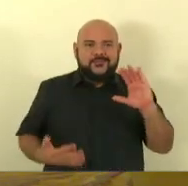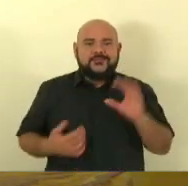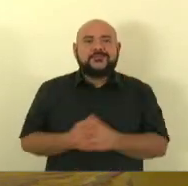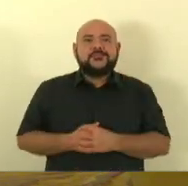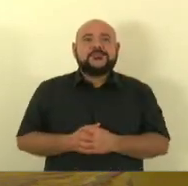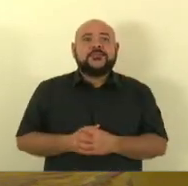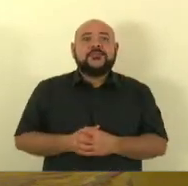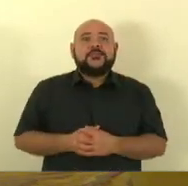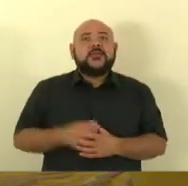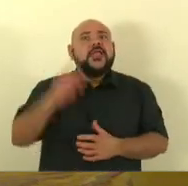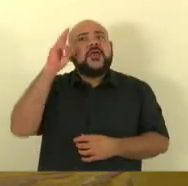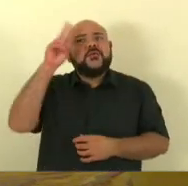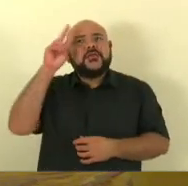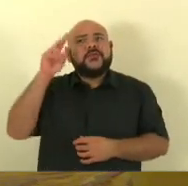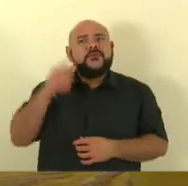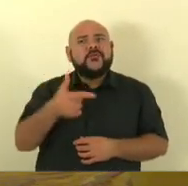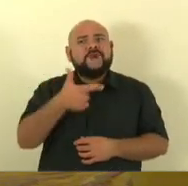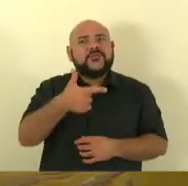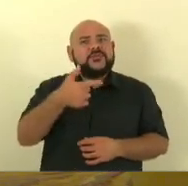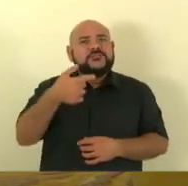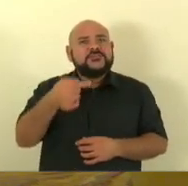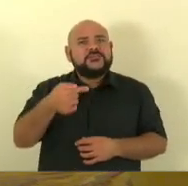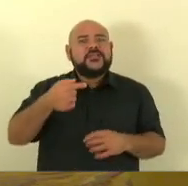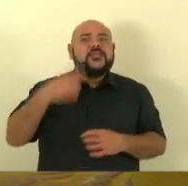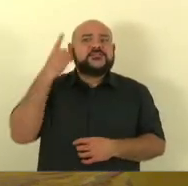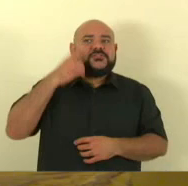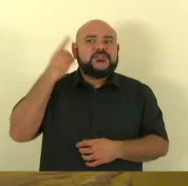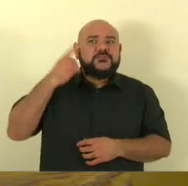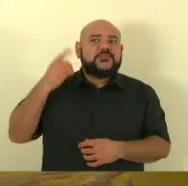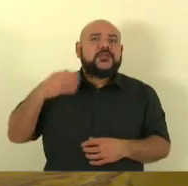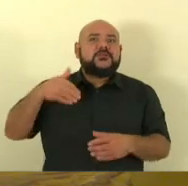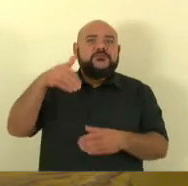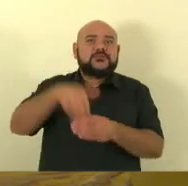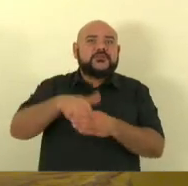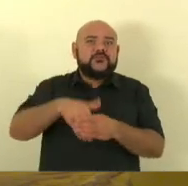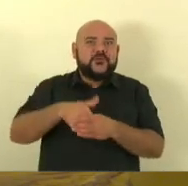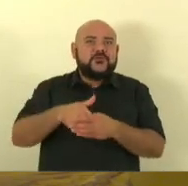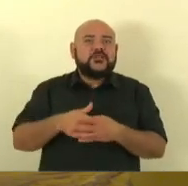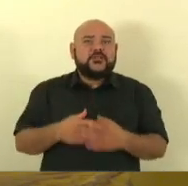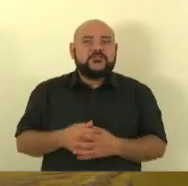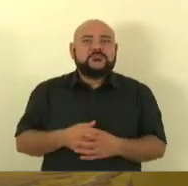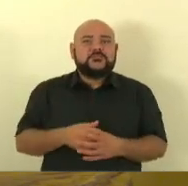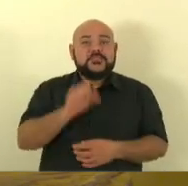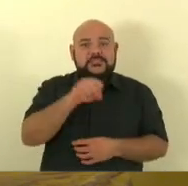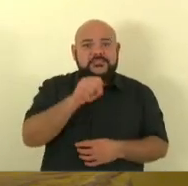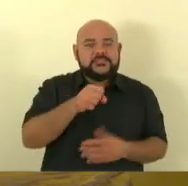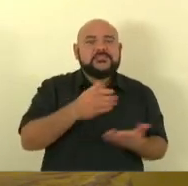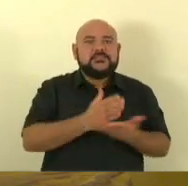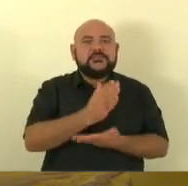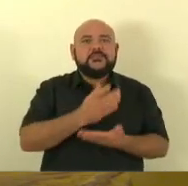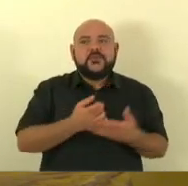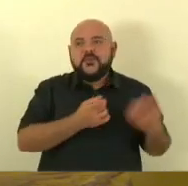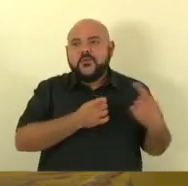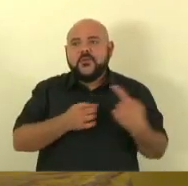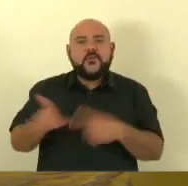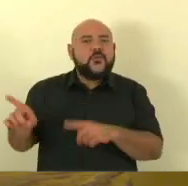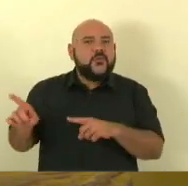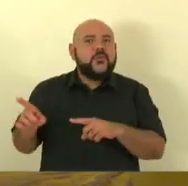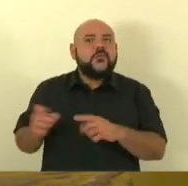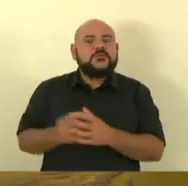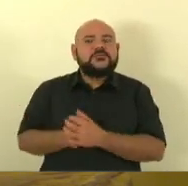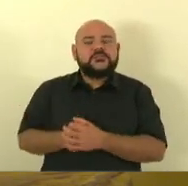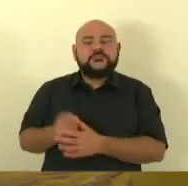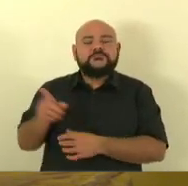deputados que votaram contra atletas trans, que se